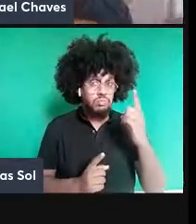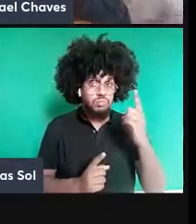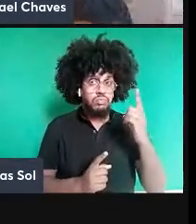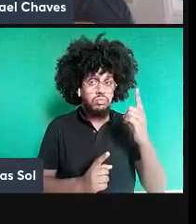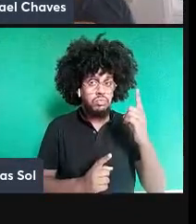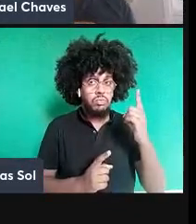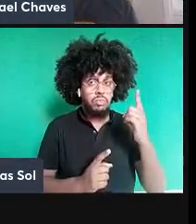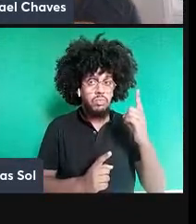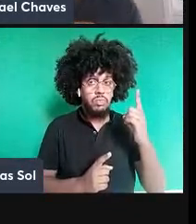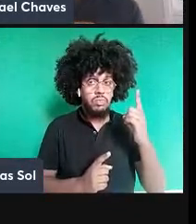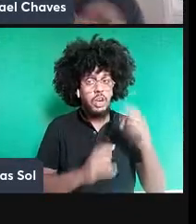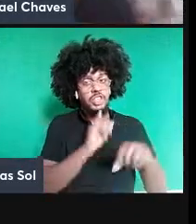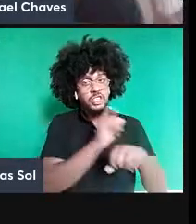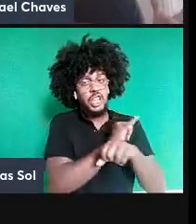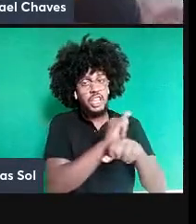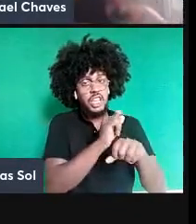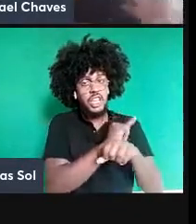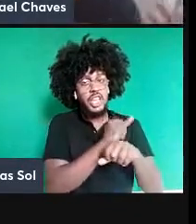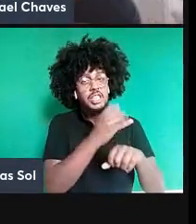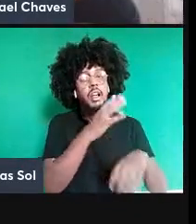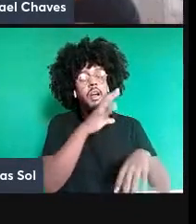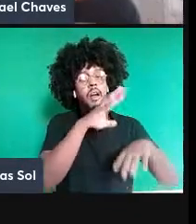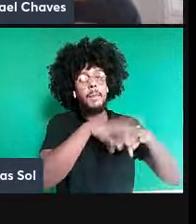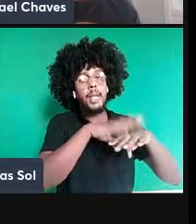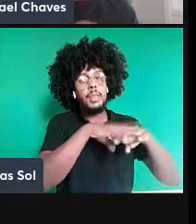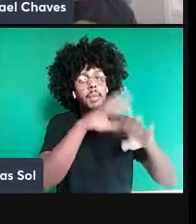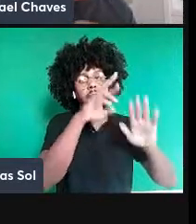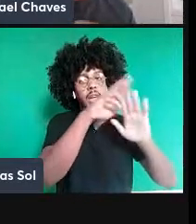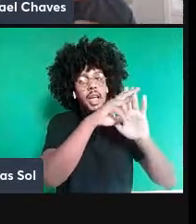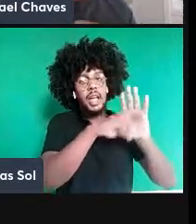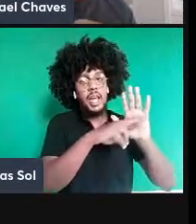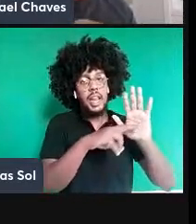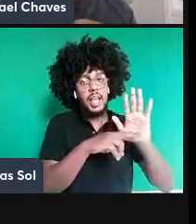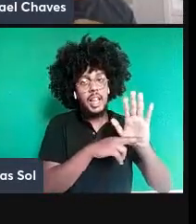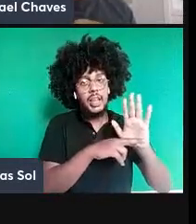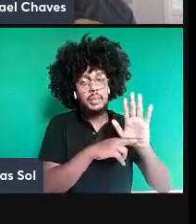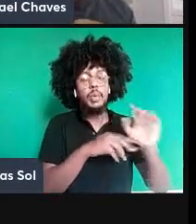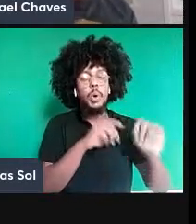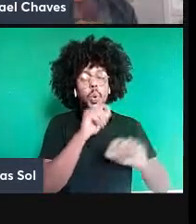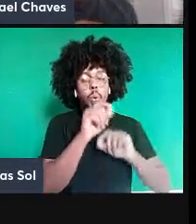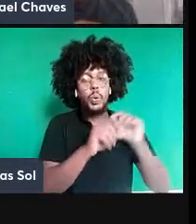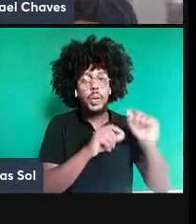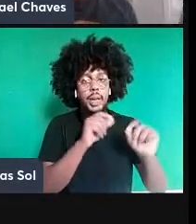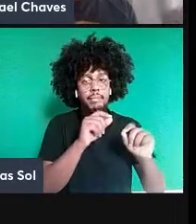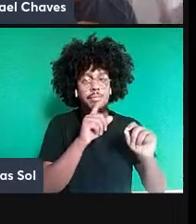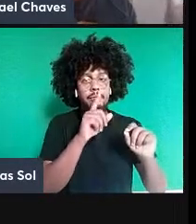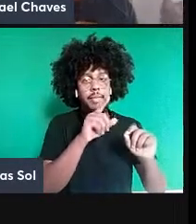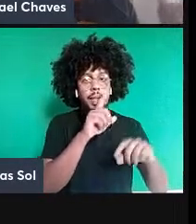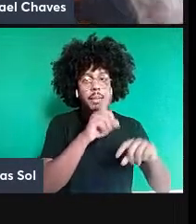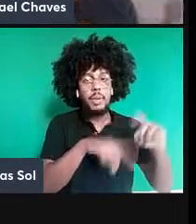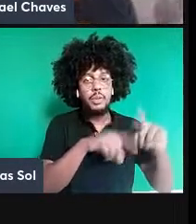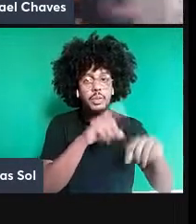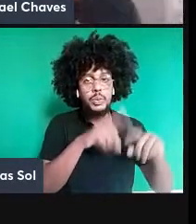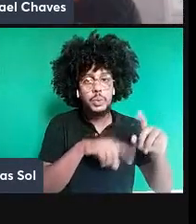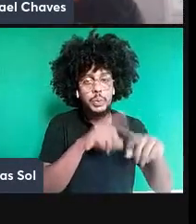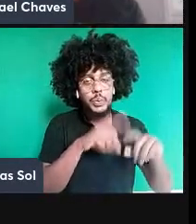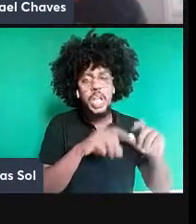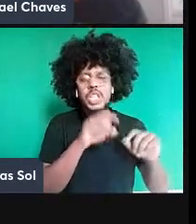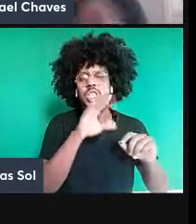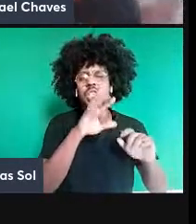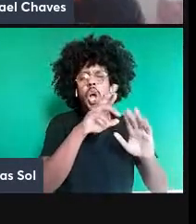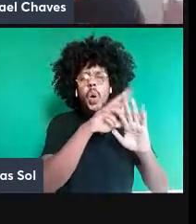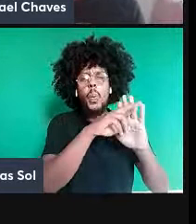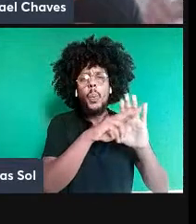a regra, né, matemática que me diz como compor sistemas quânticos é o chamado produto tensorial. Enfim, é só uma regra, uma